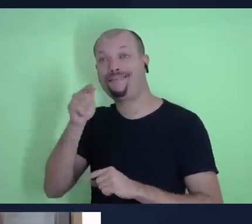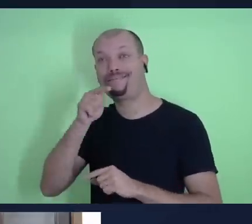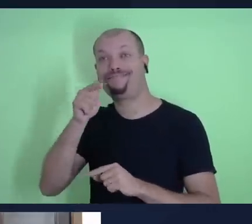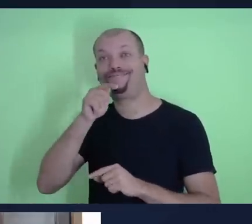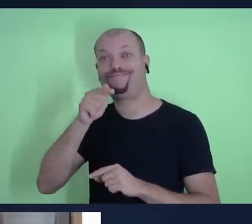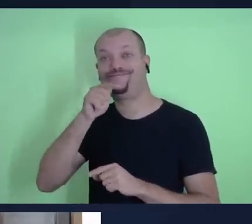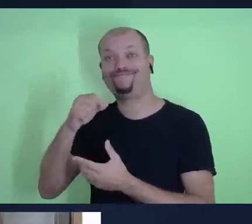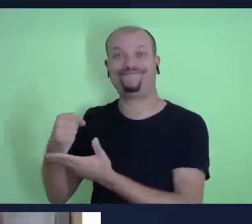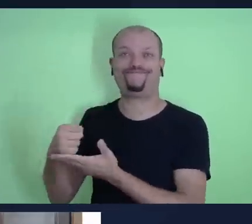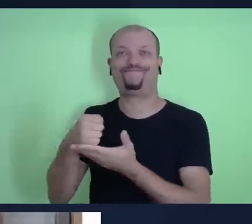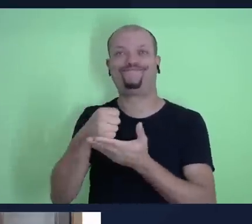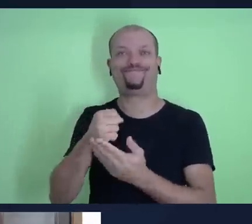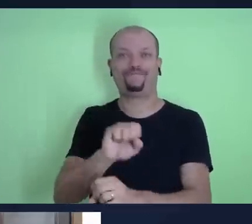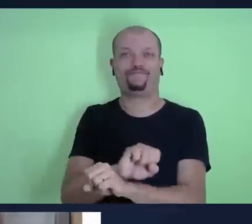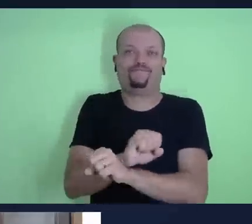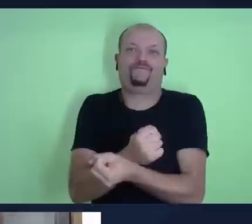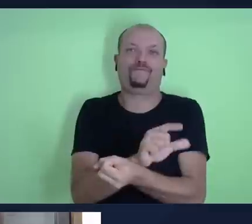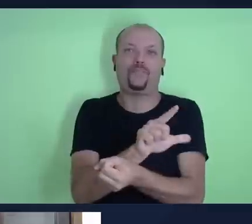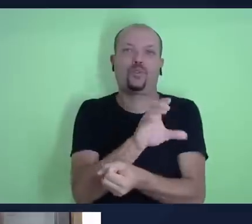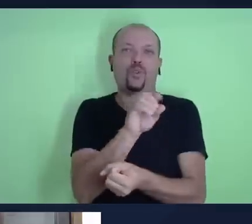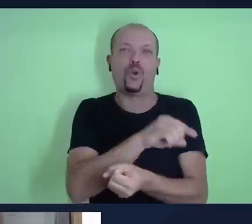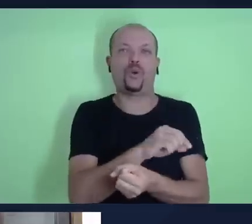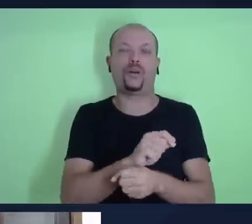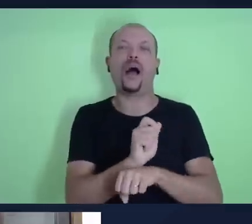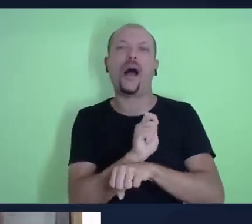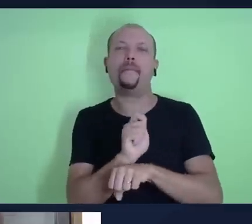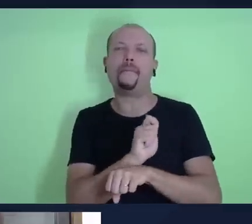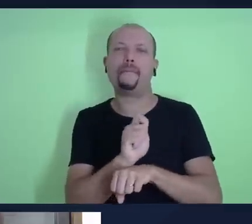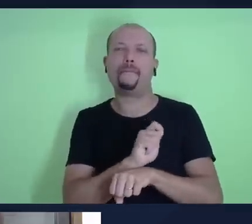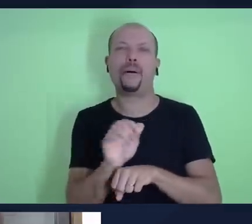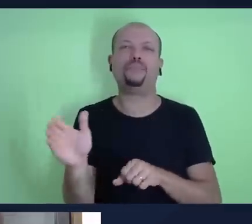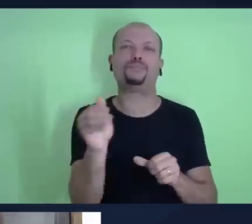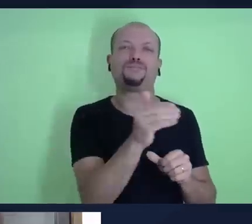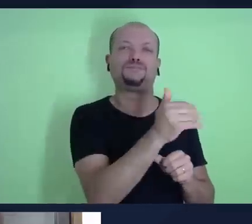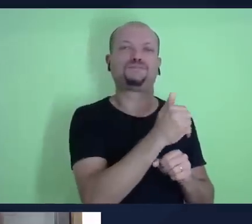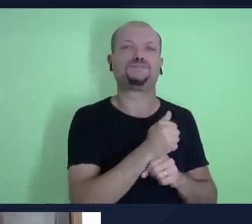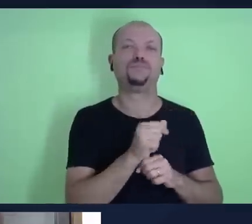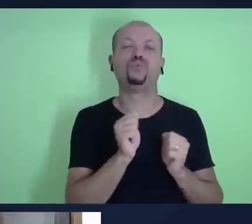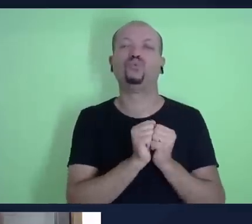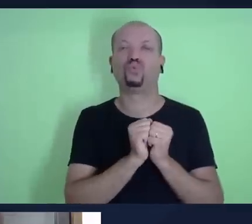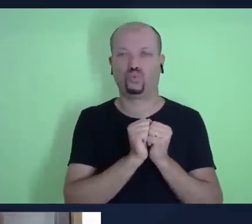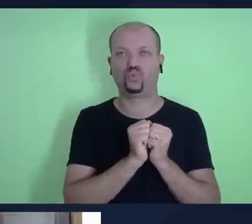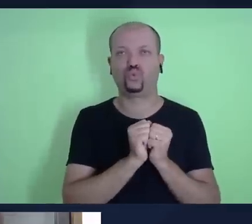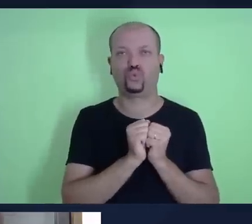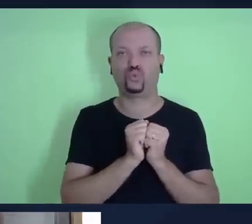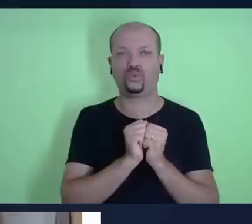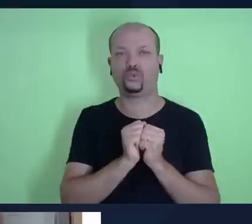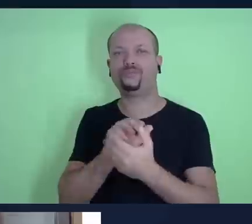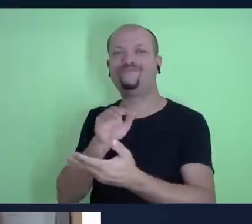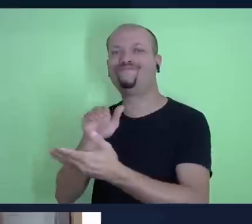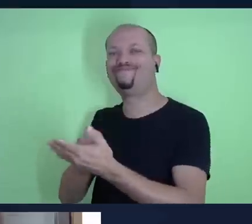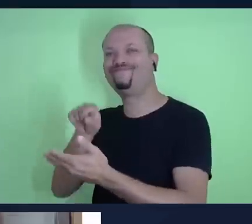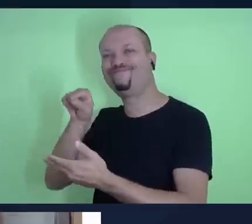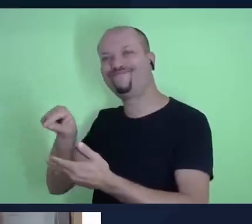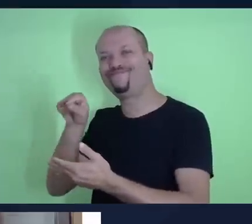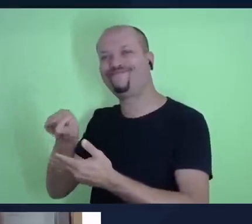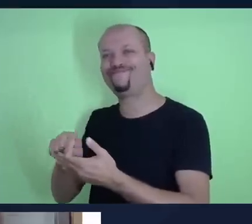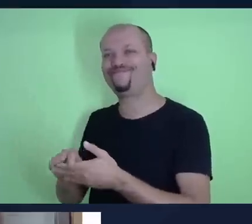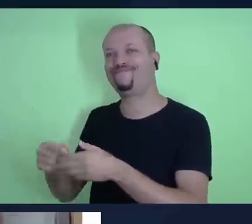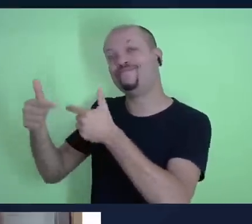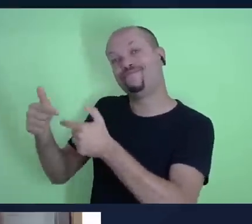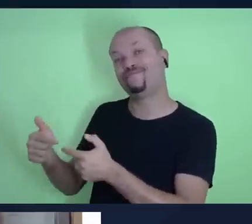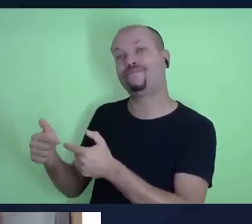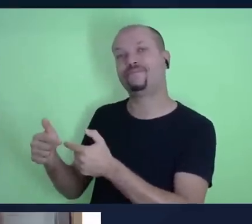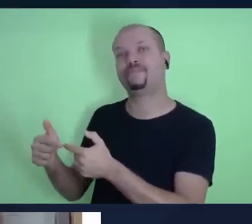Abraão, então, se reúne com alguns aliados e vai até, vai guerrear para salvar o seu